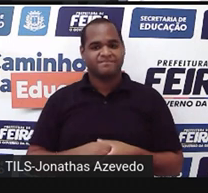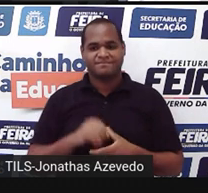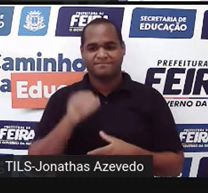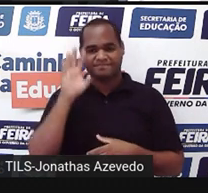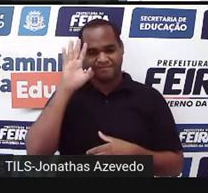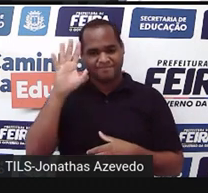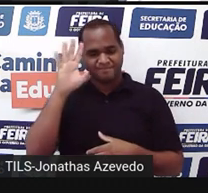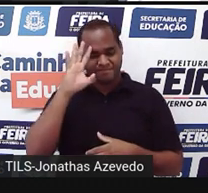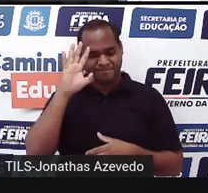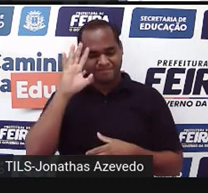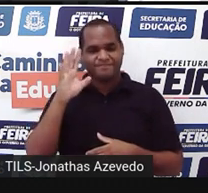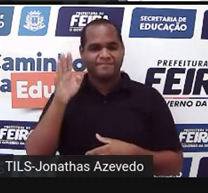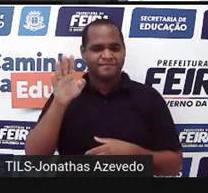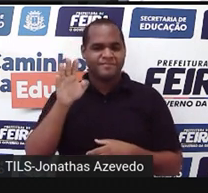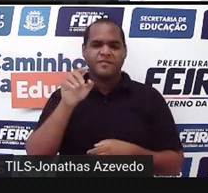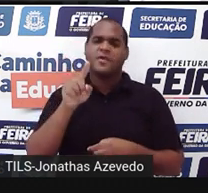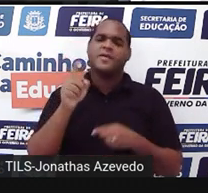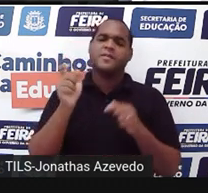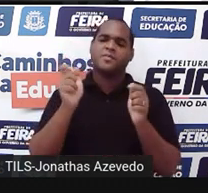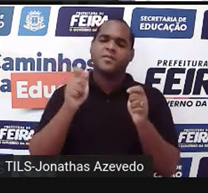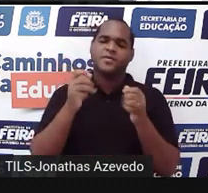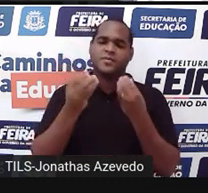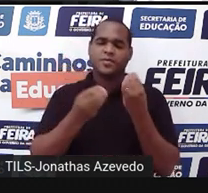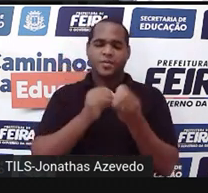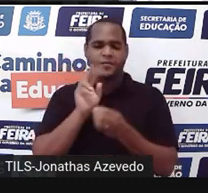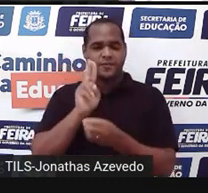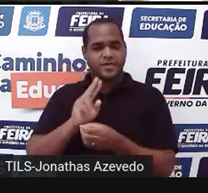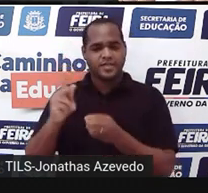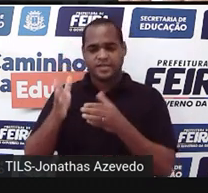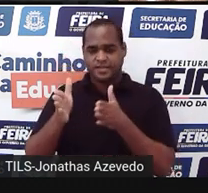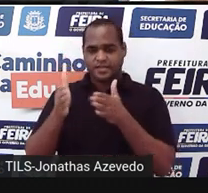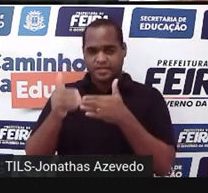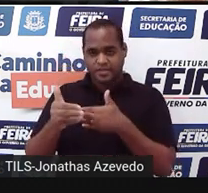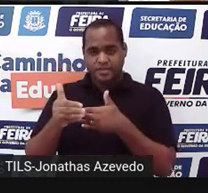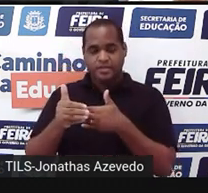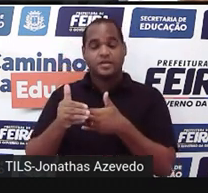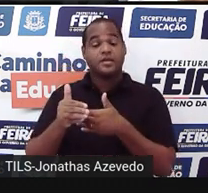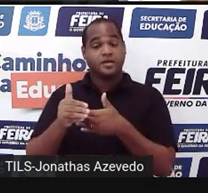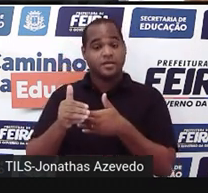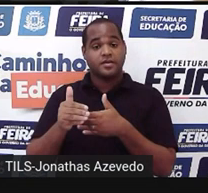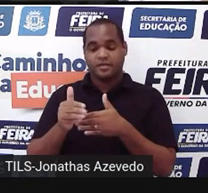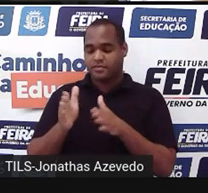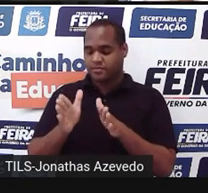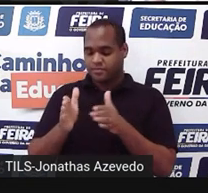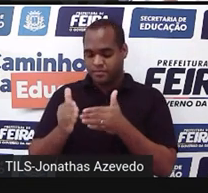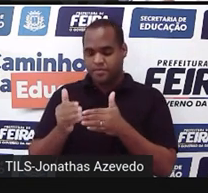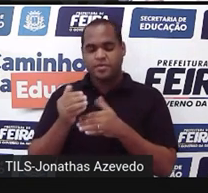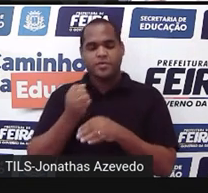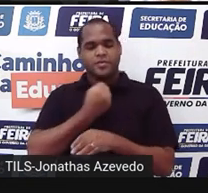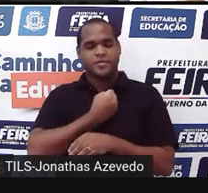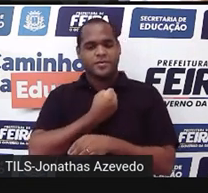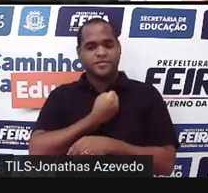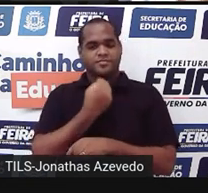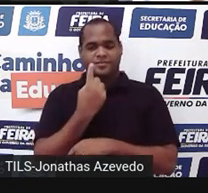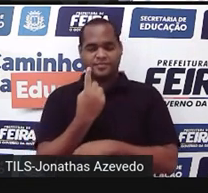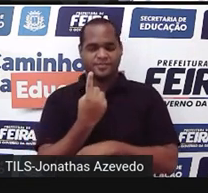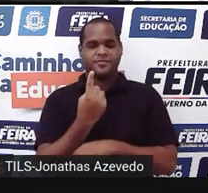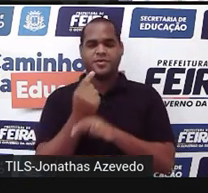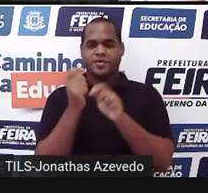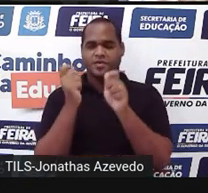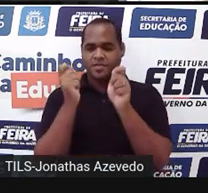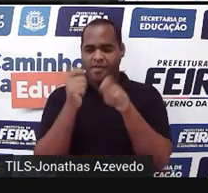comigo. De que maneira eu posso usar esse cubinho que as dimensões é 1 para